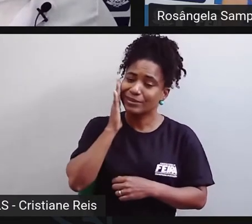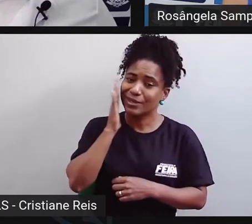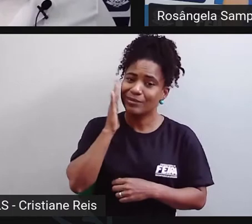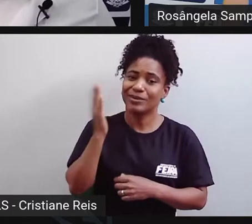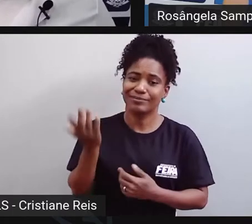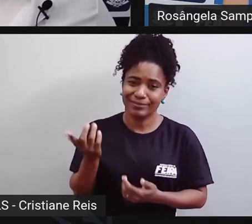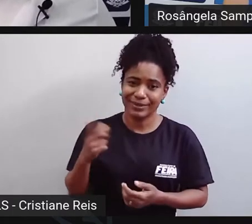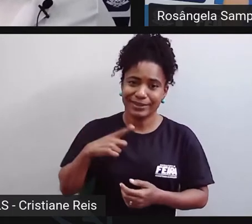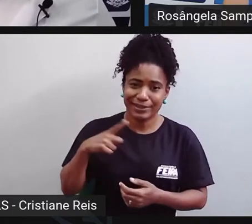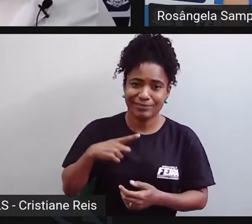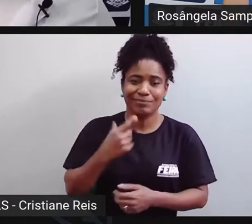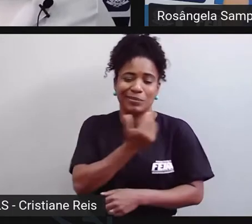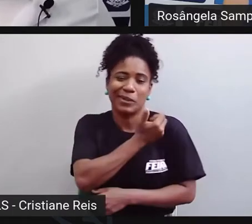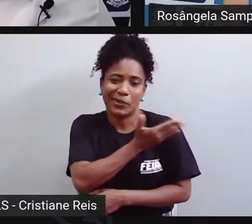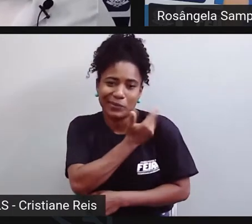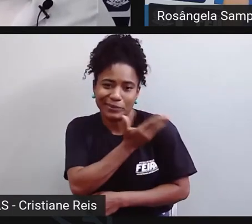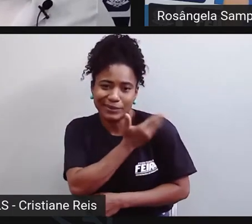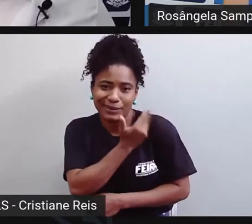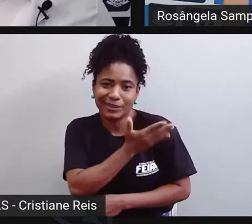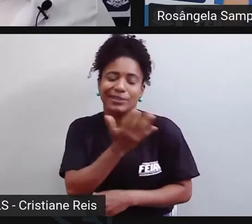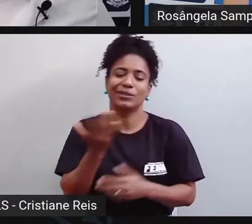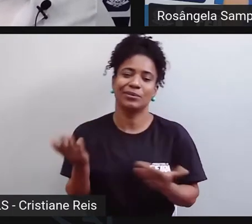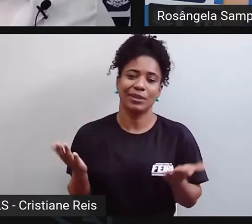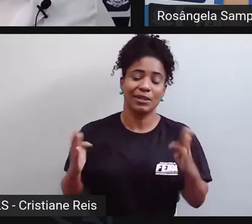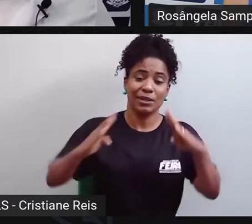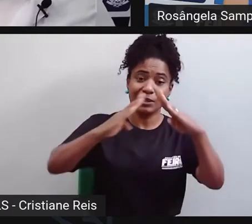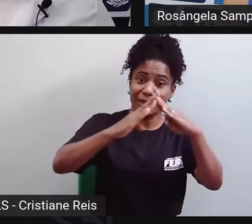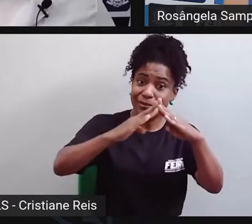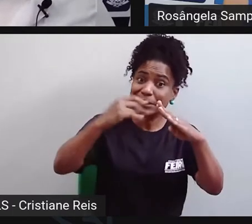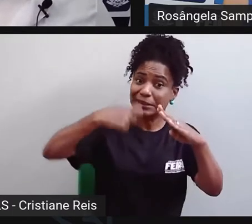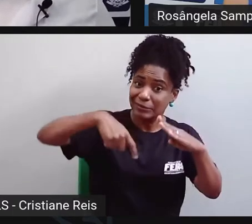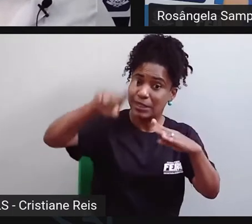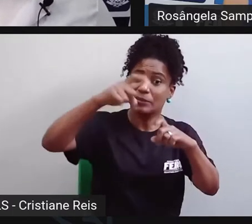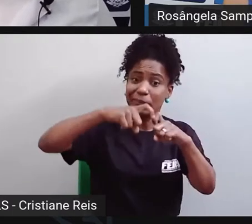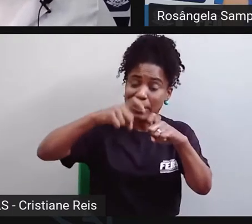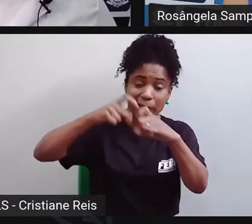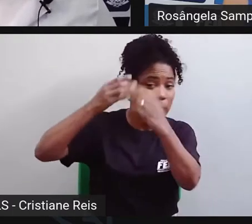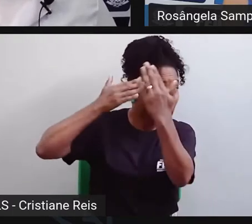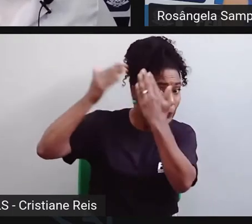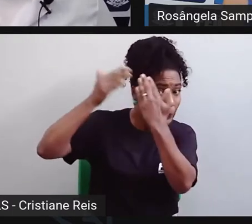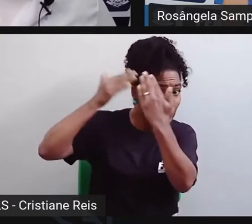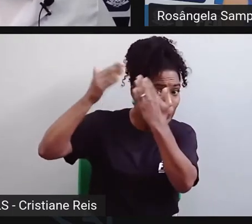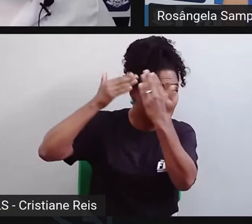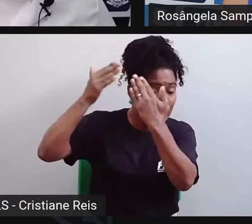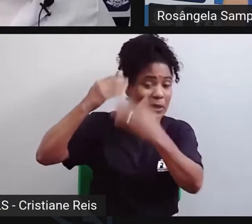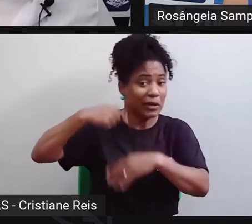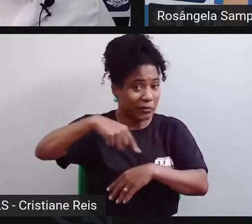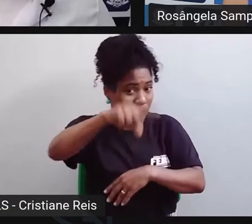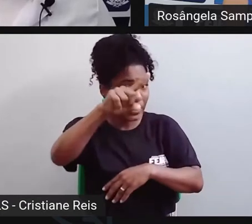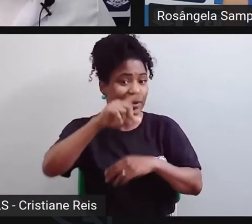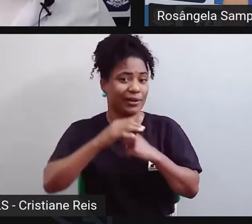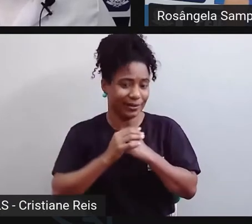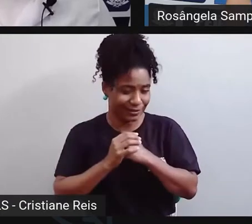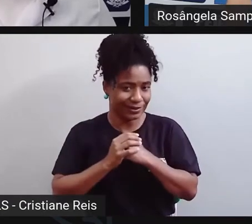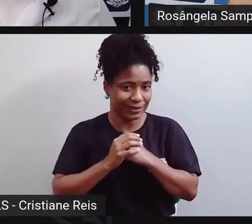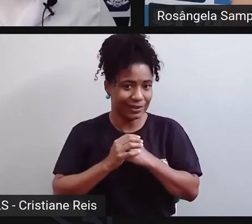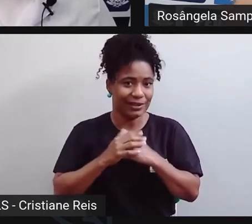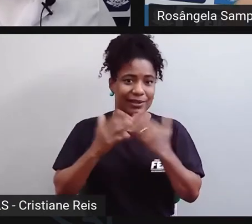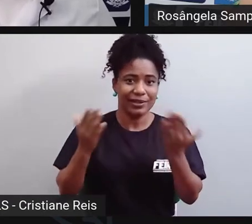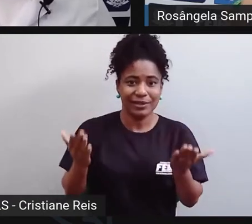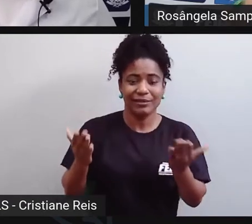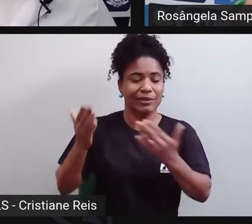dos tratamentos, das instituições especializadas em saúde mental. São diferentes abordagens, né? Tem a